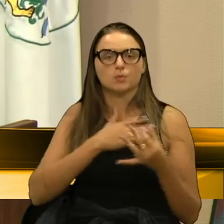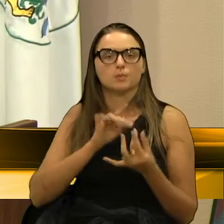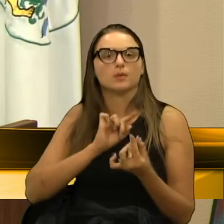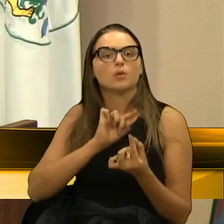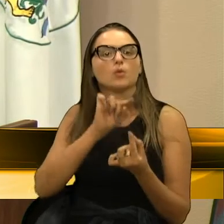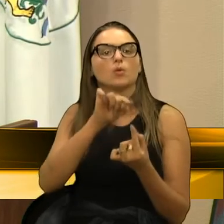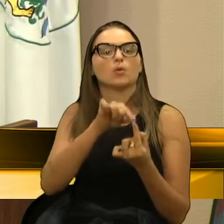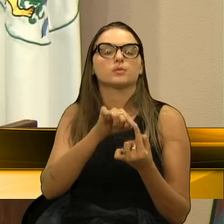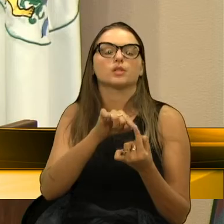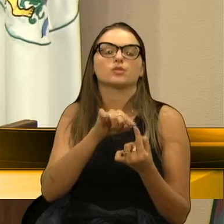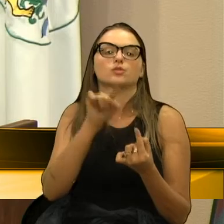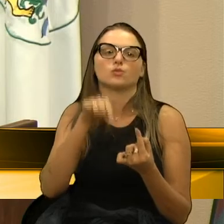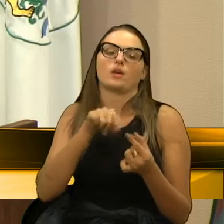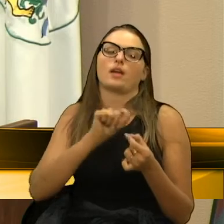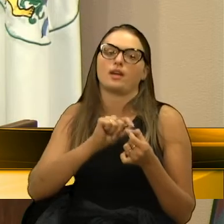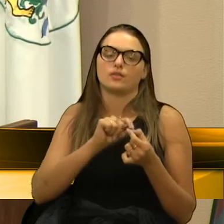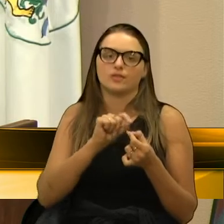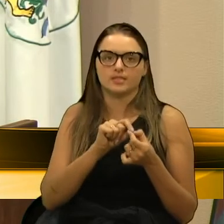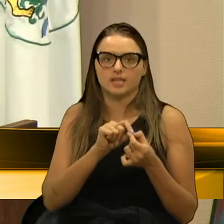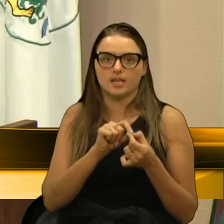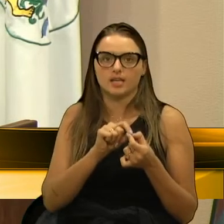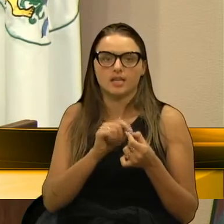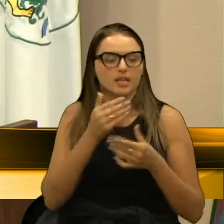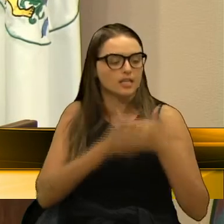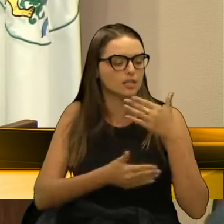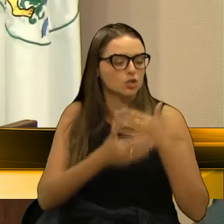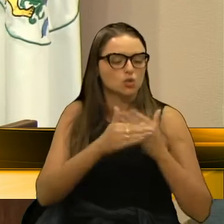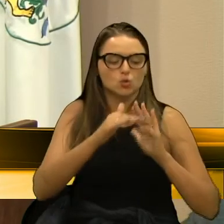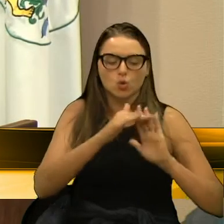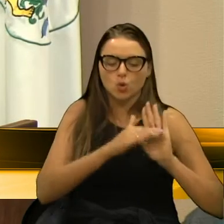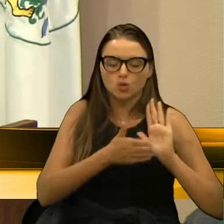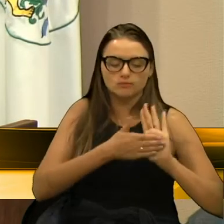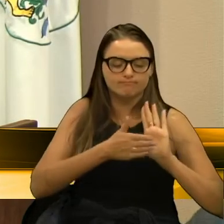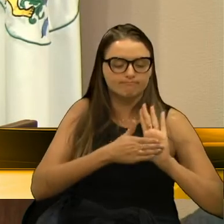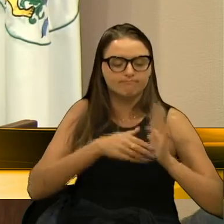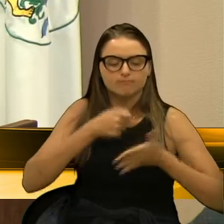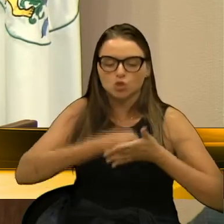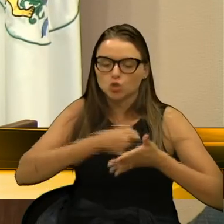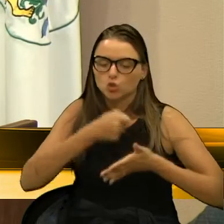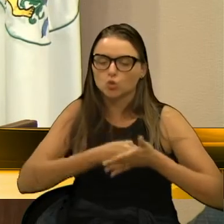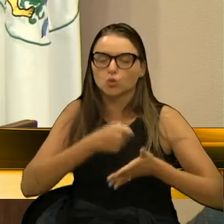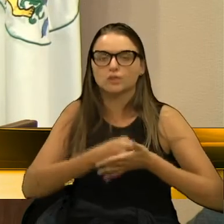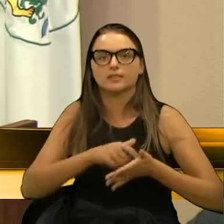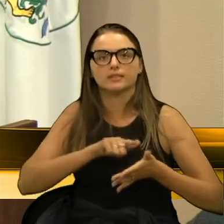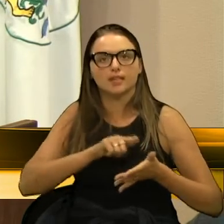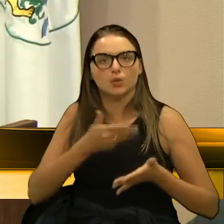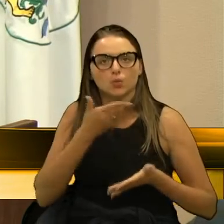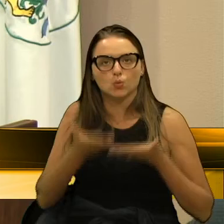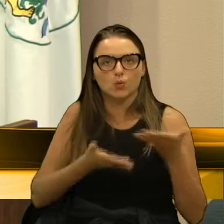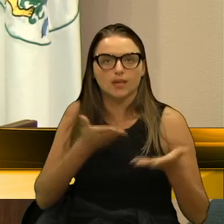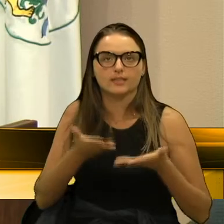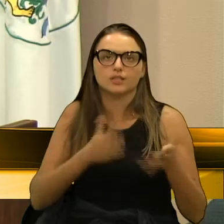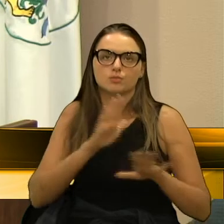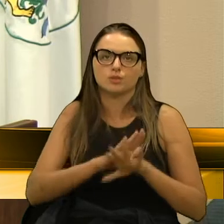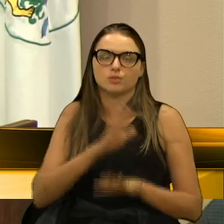é fazer com que os pleitos da comunidade sejam atendidos de uma forma mais rápida possível.